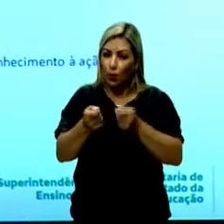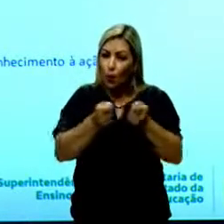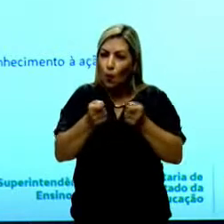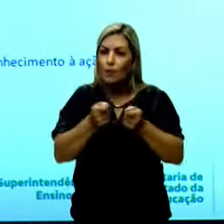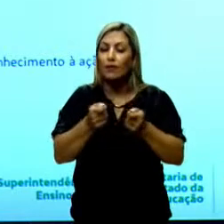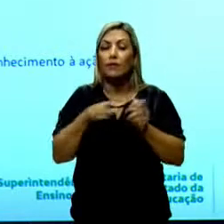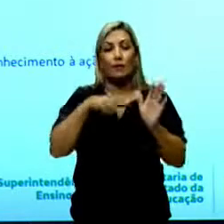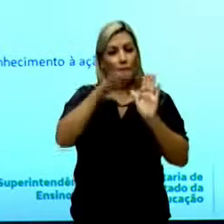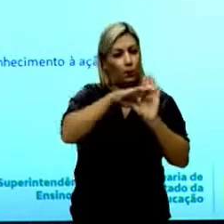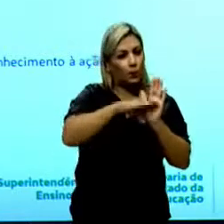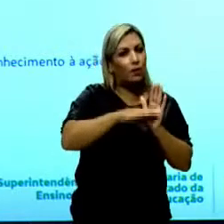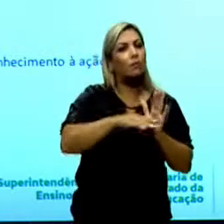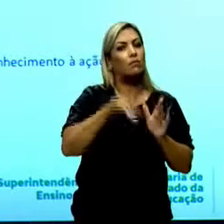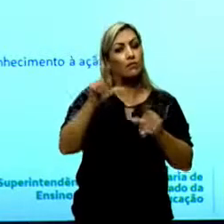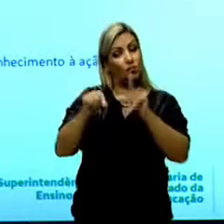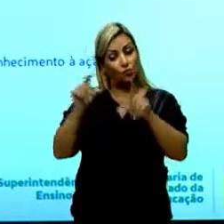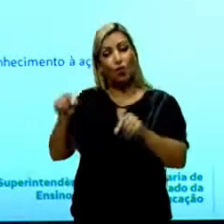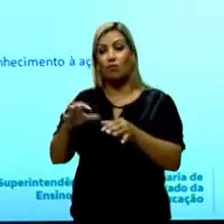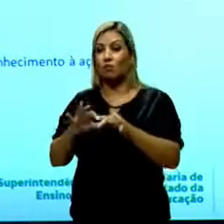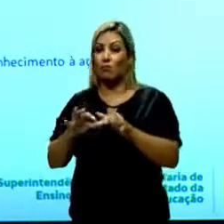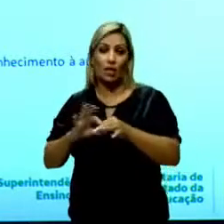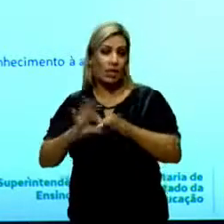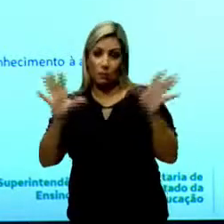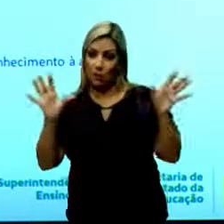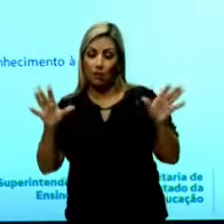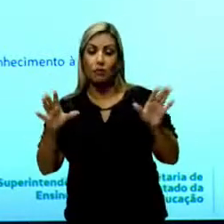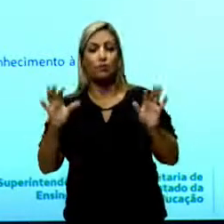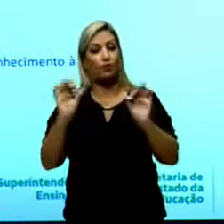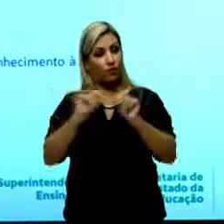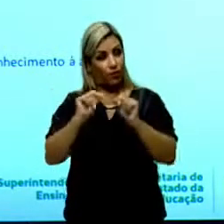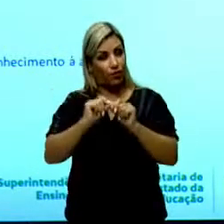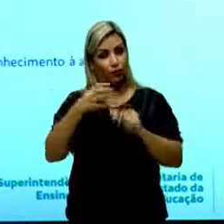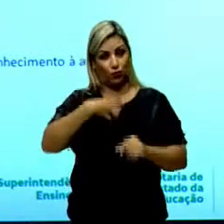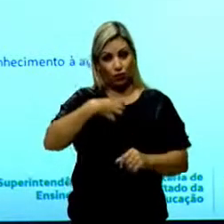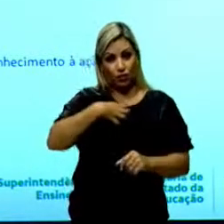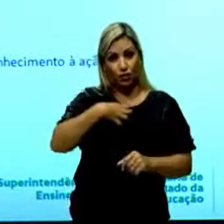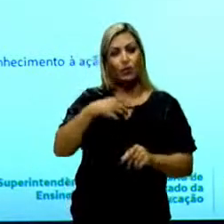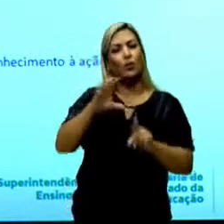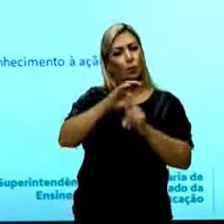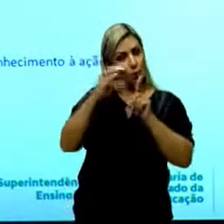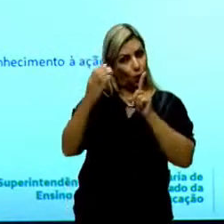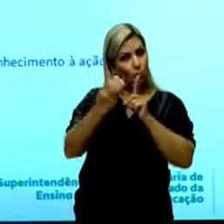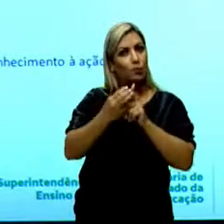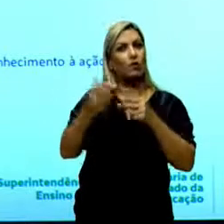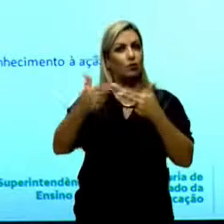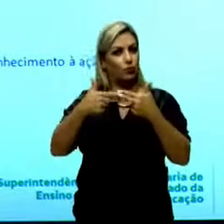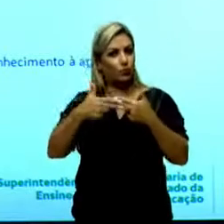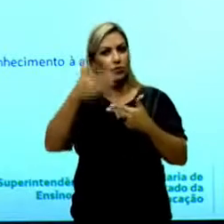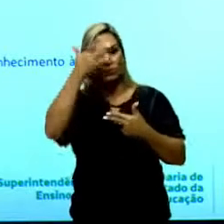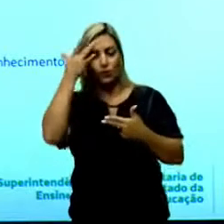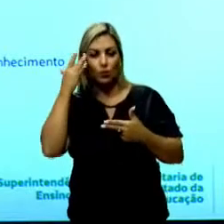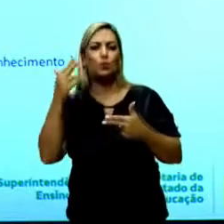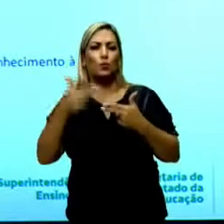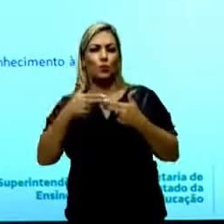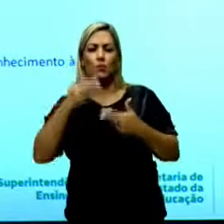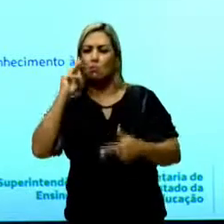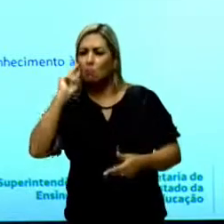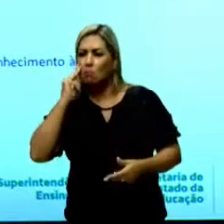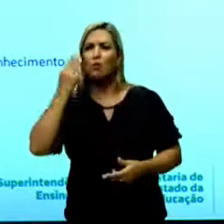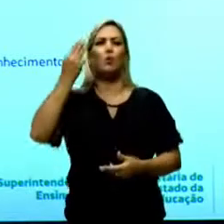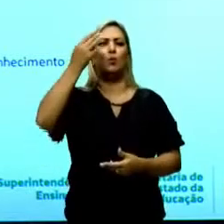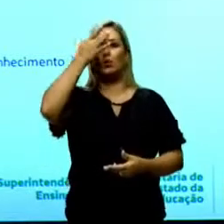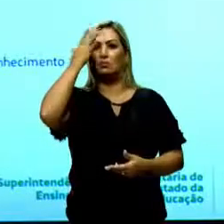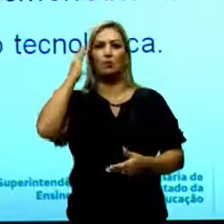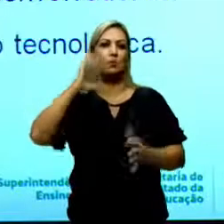programas alternativos construídos dessa forma e uma comunidade de usuários com milhões de